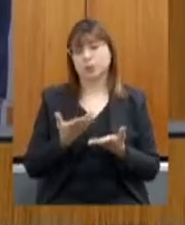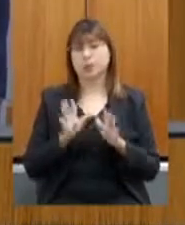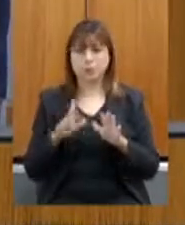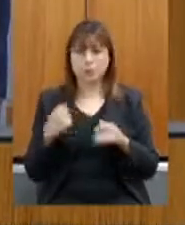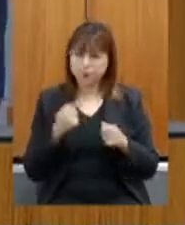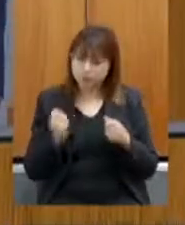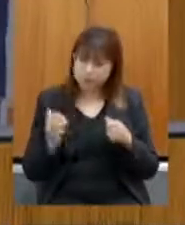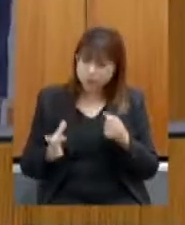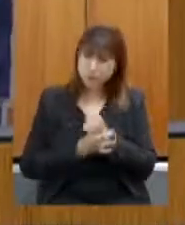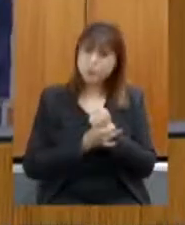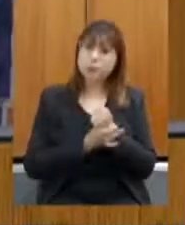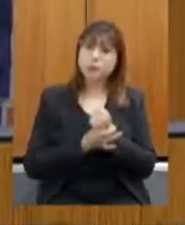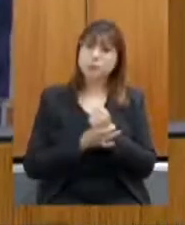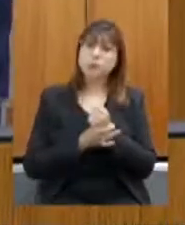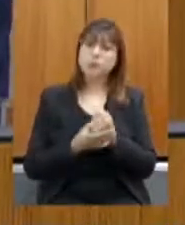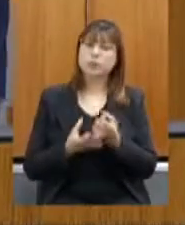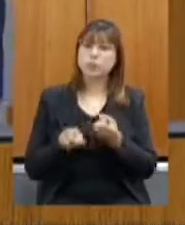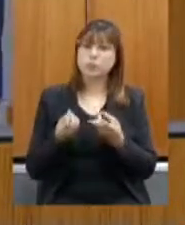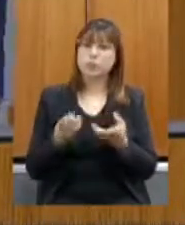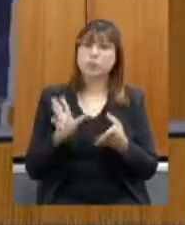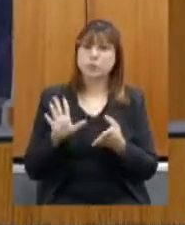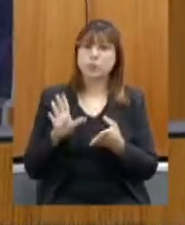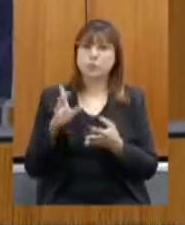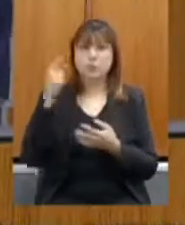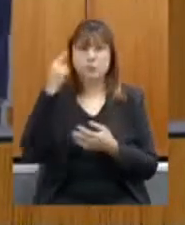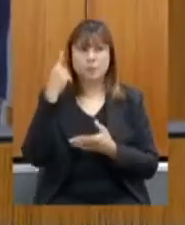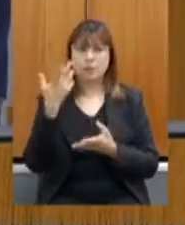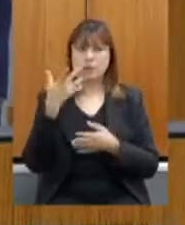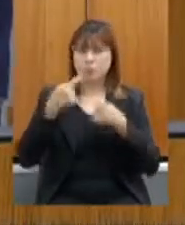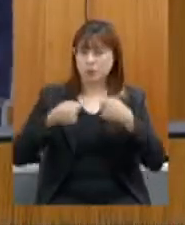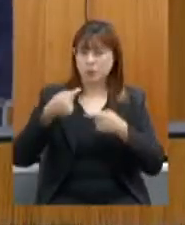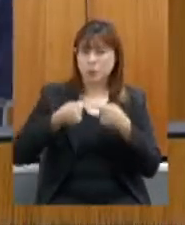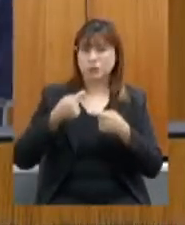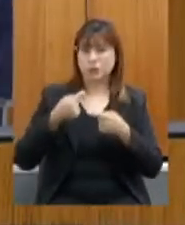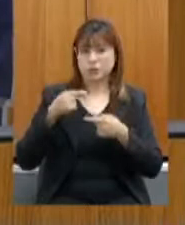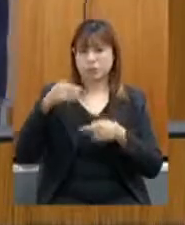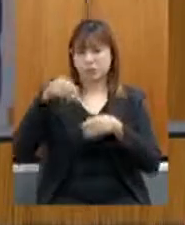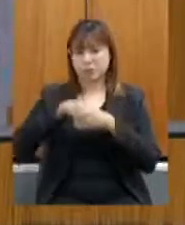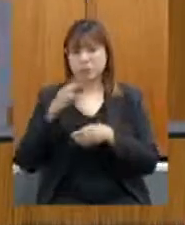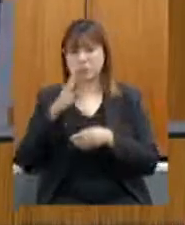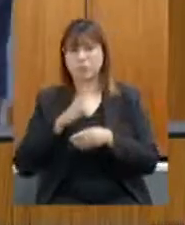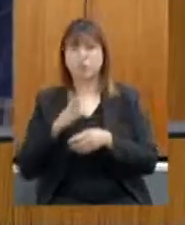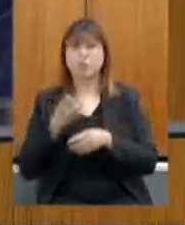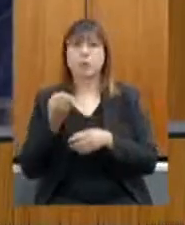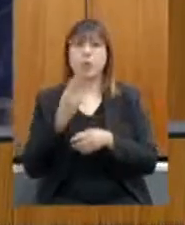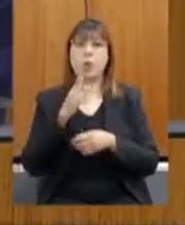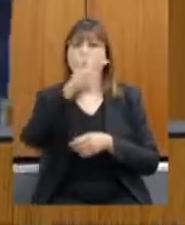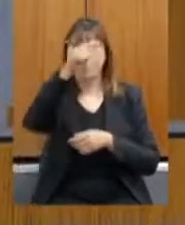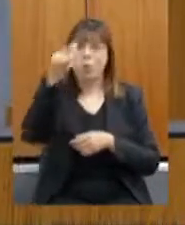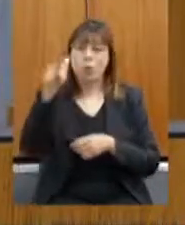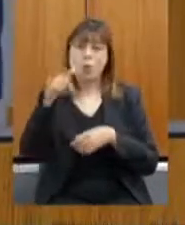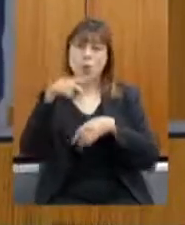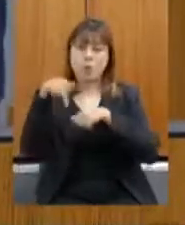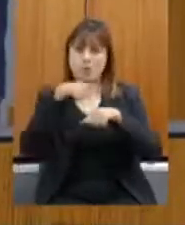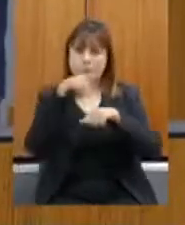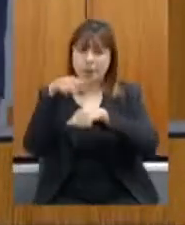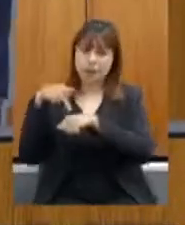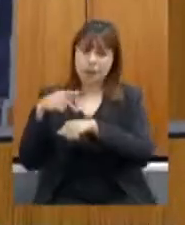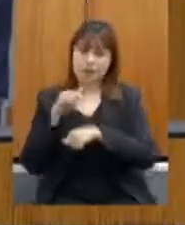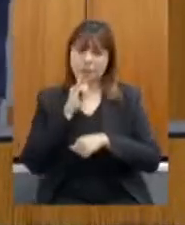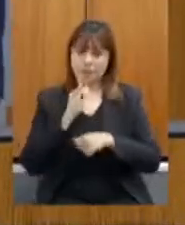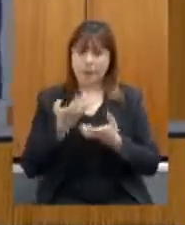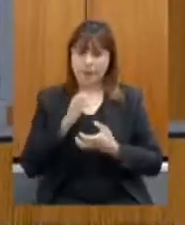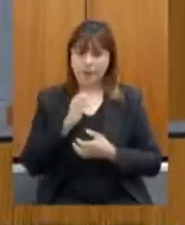Eu não conheço nenhuma política, inclusive internacional, que quando eles querem colocar o ácido americano em algum lugar, eles